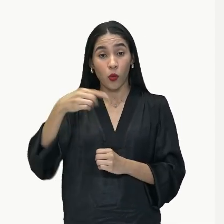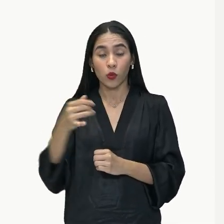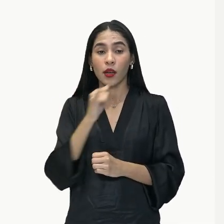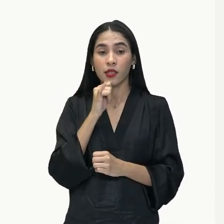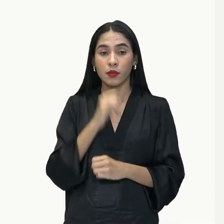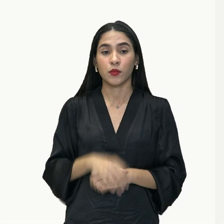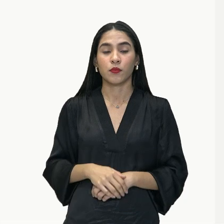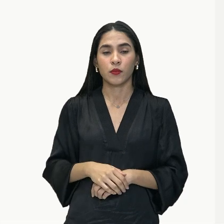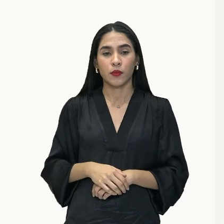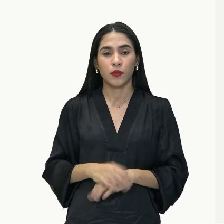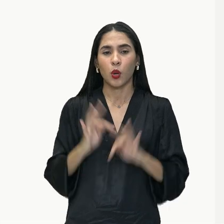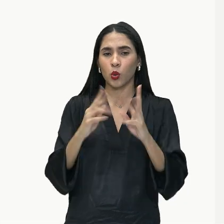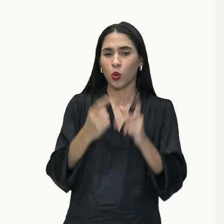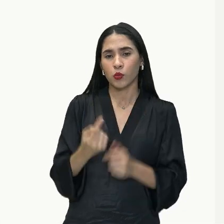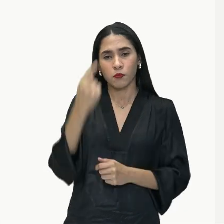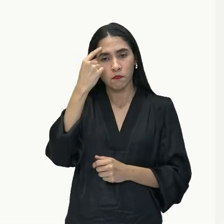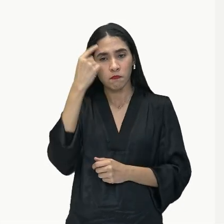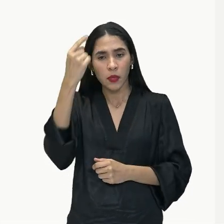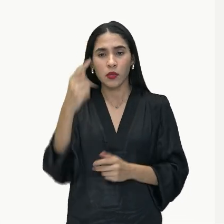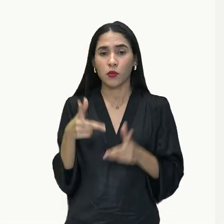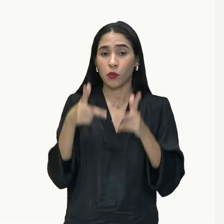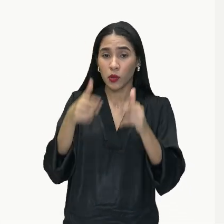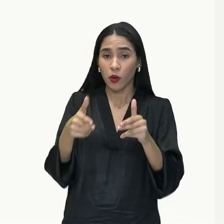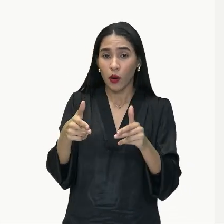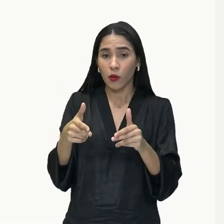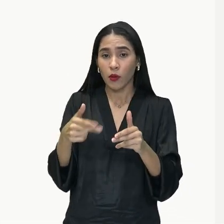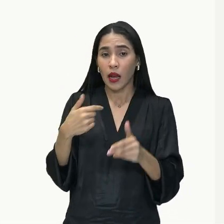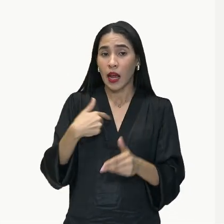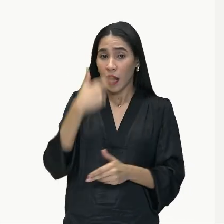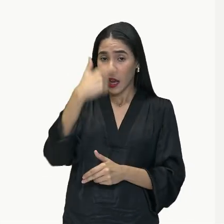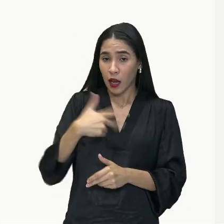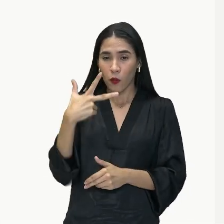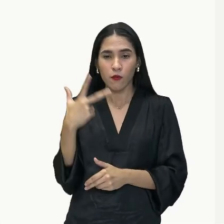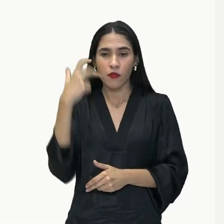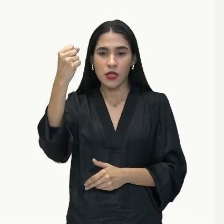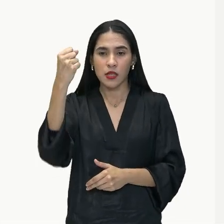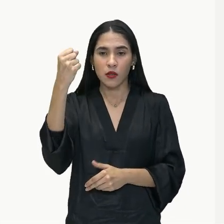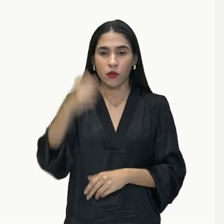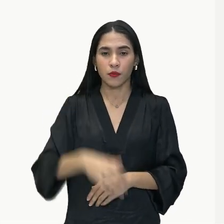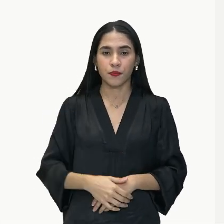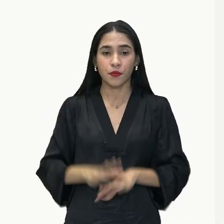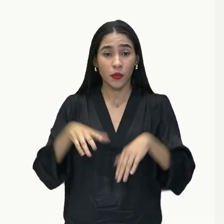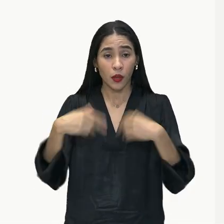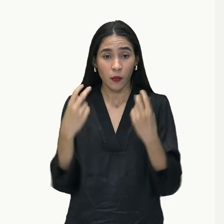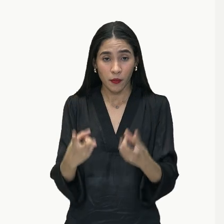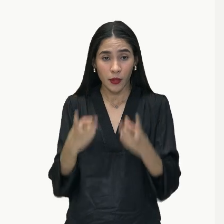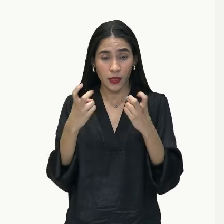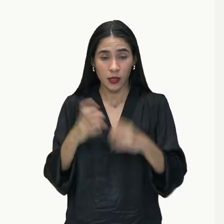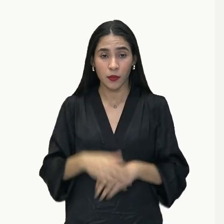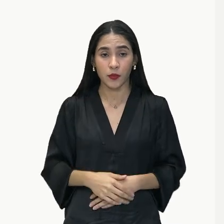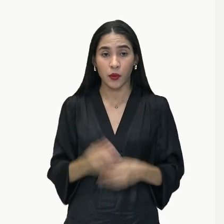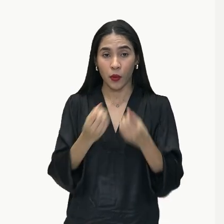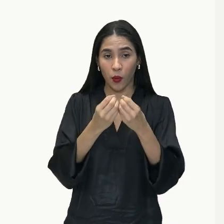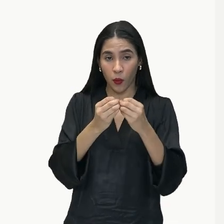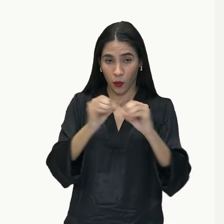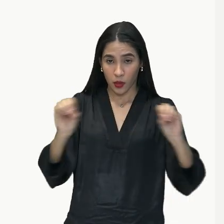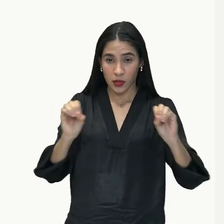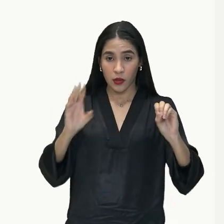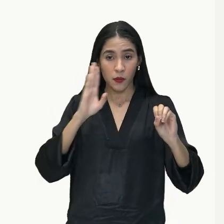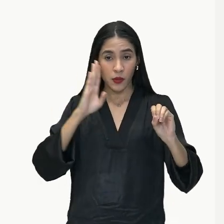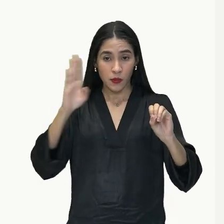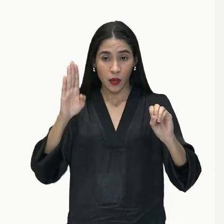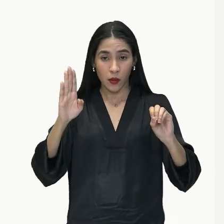coisa, que sou um vitorioso. Observem, gente, oração principal, todos